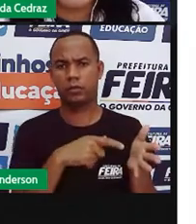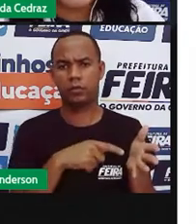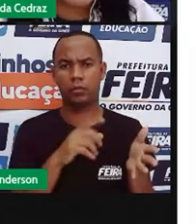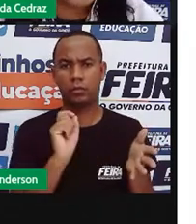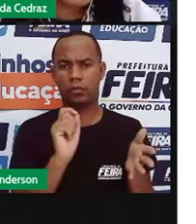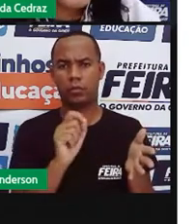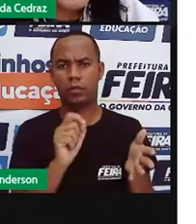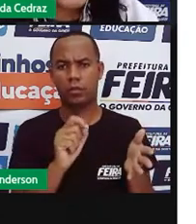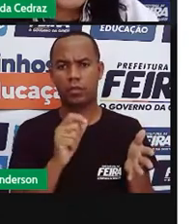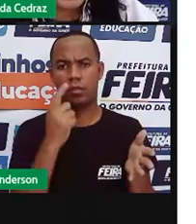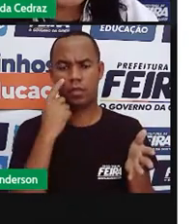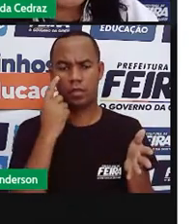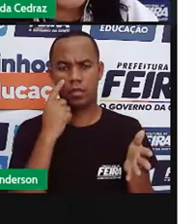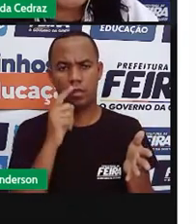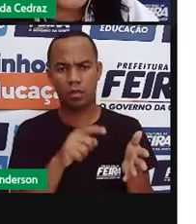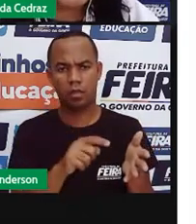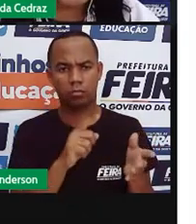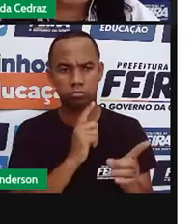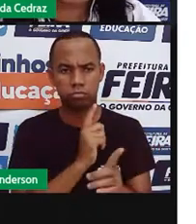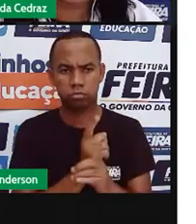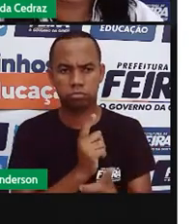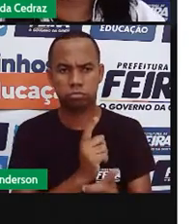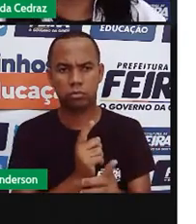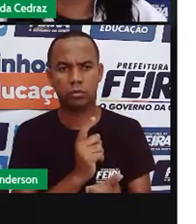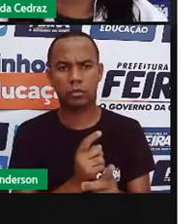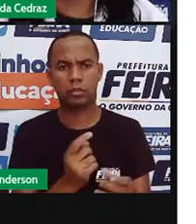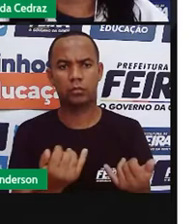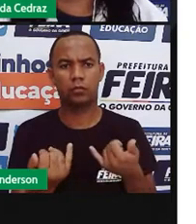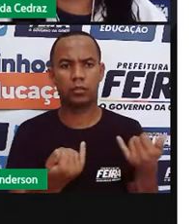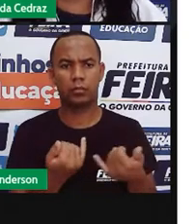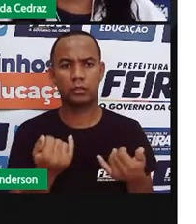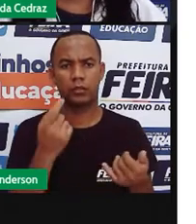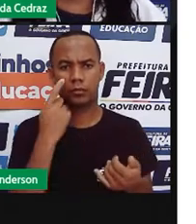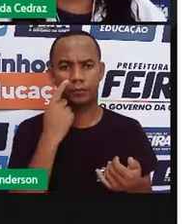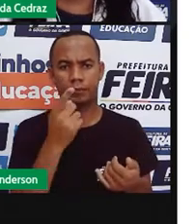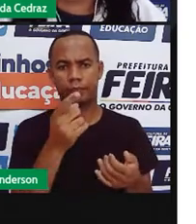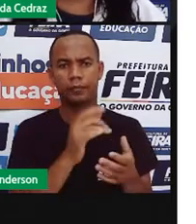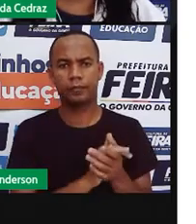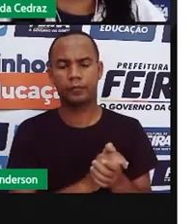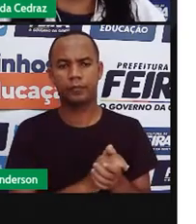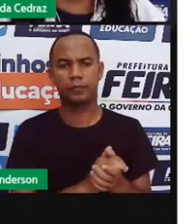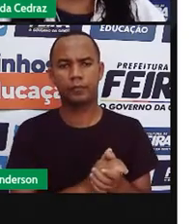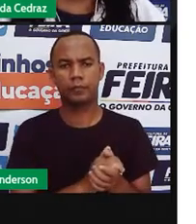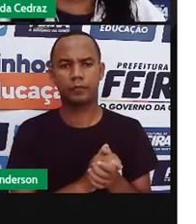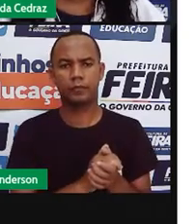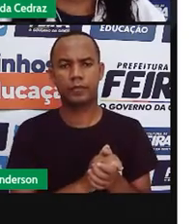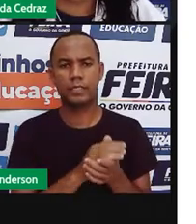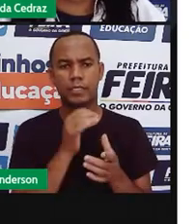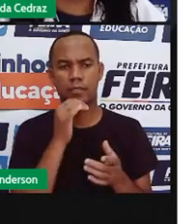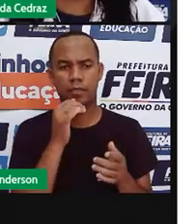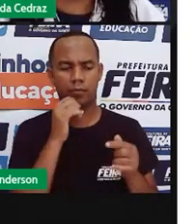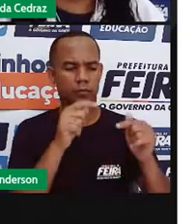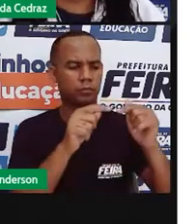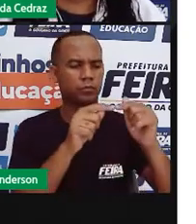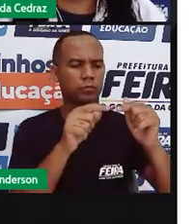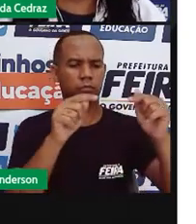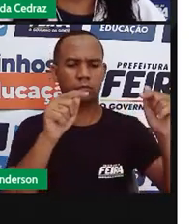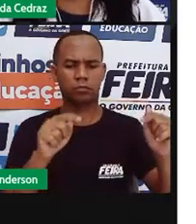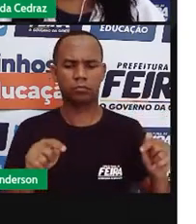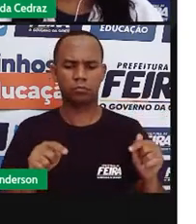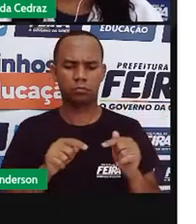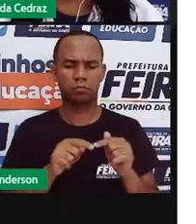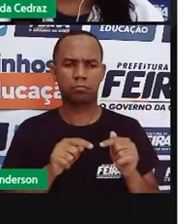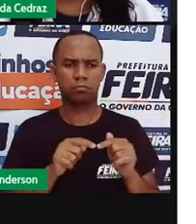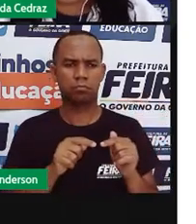portais, como esse que a gente acabou de ver. A disposição gráfica em blocos, a próxima